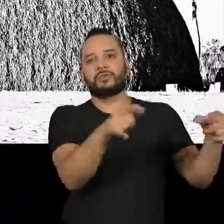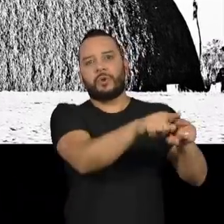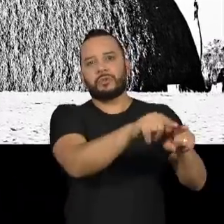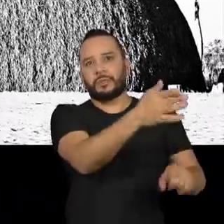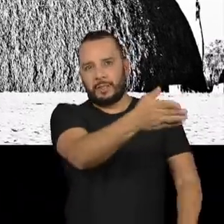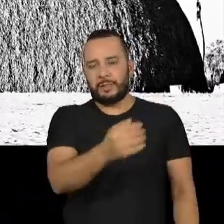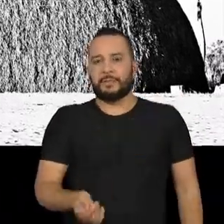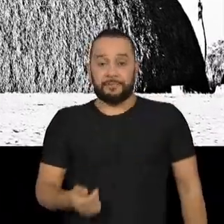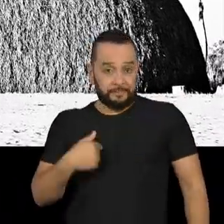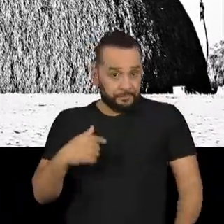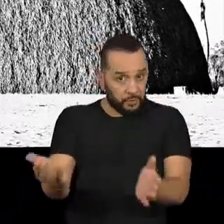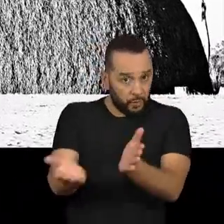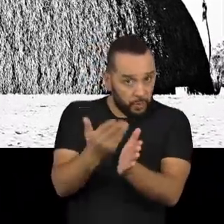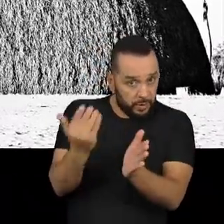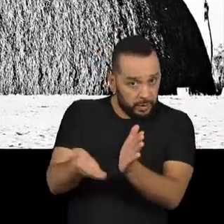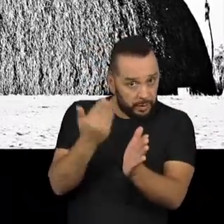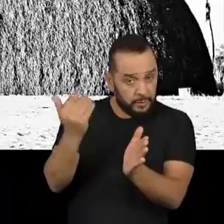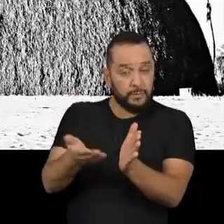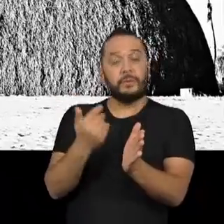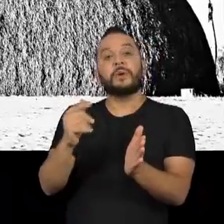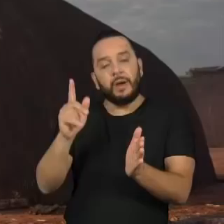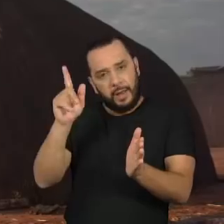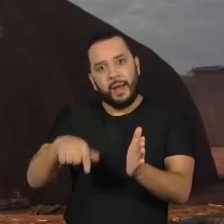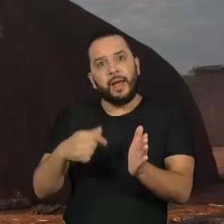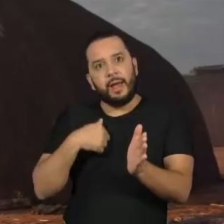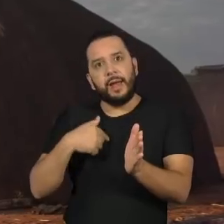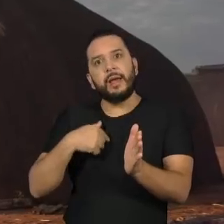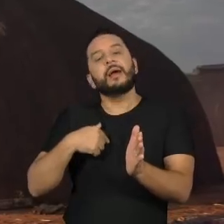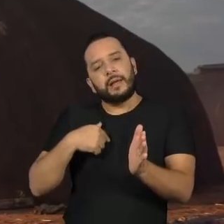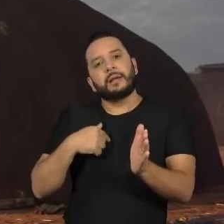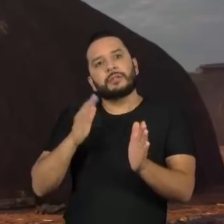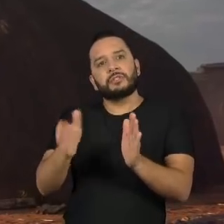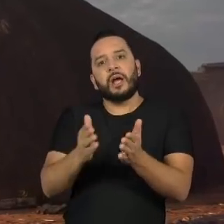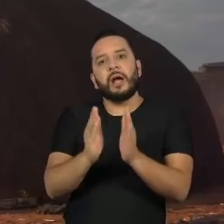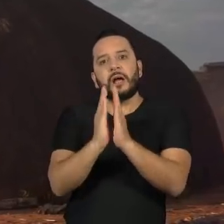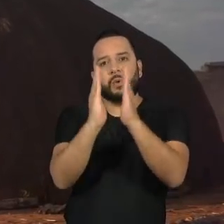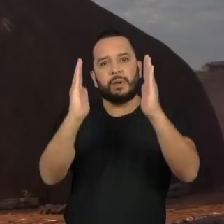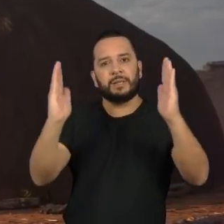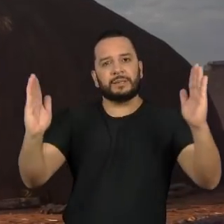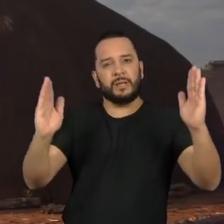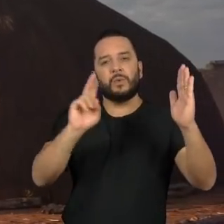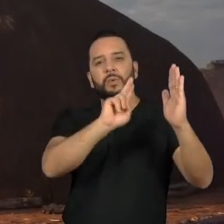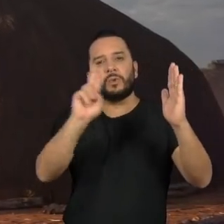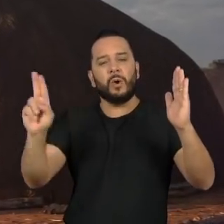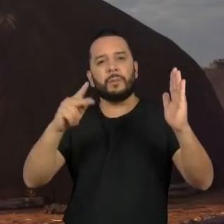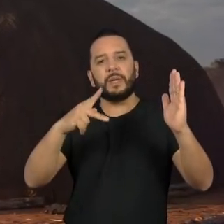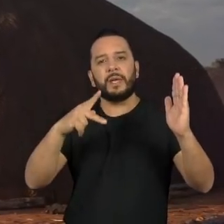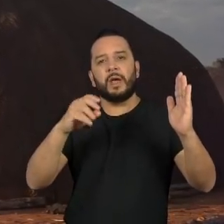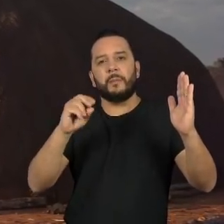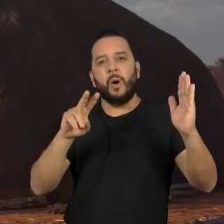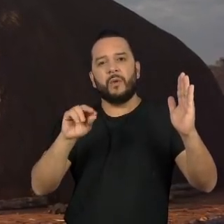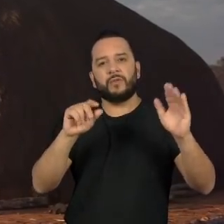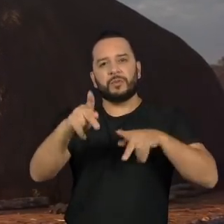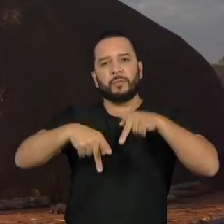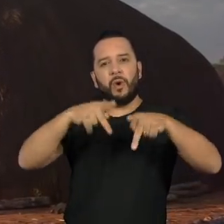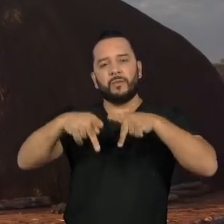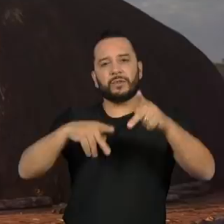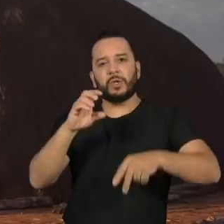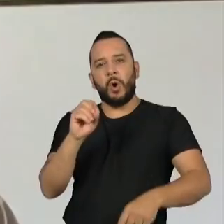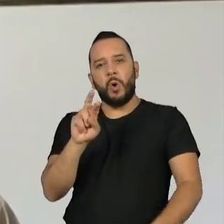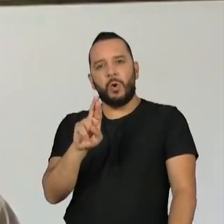vai integrar a coleção Povos Originários. Nós vamos lançar esse ano ainda